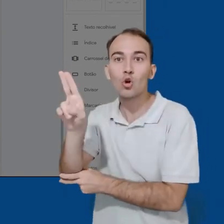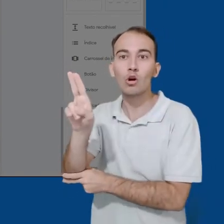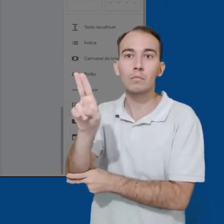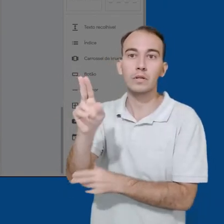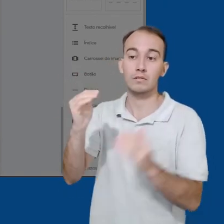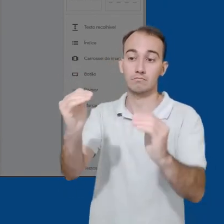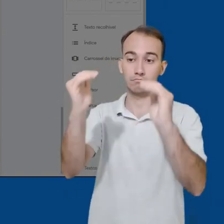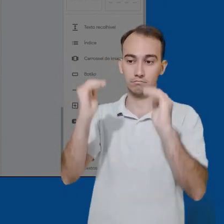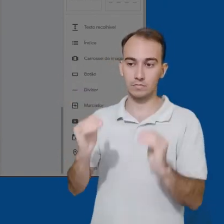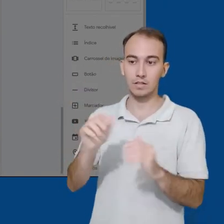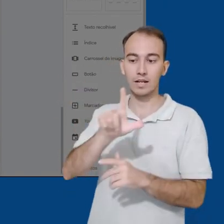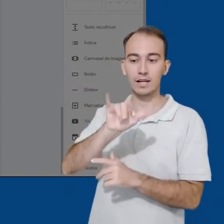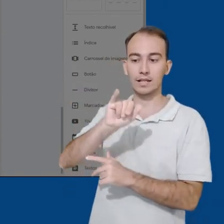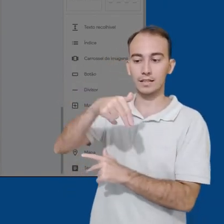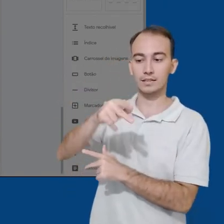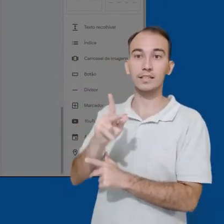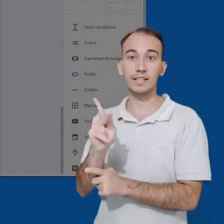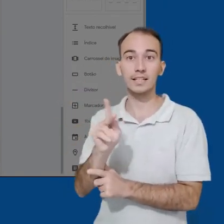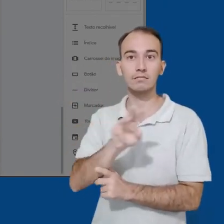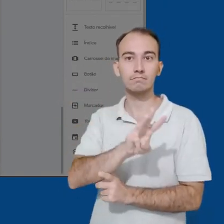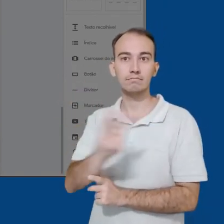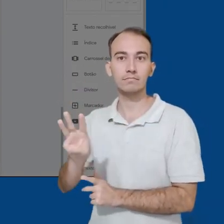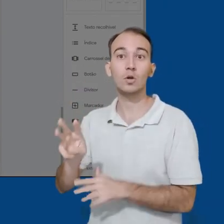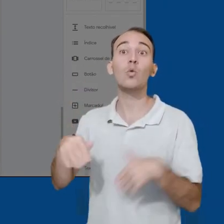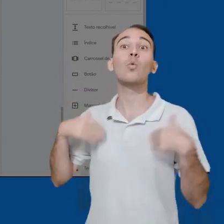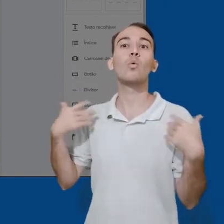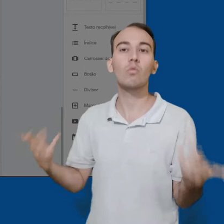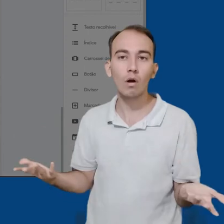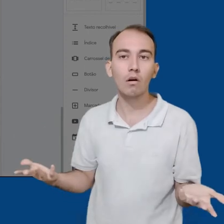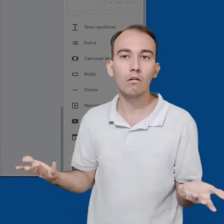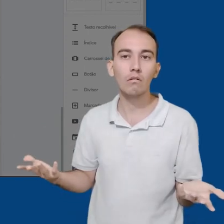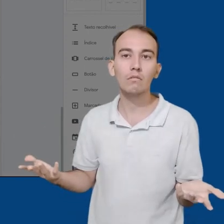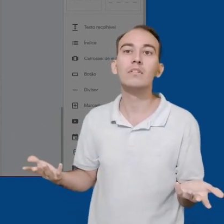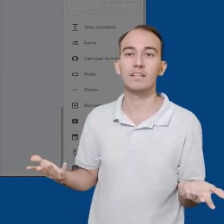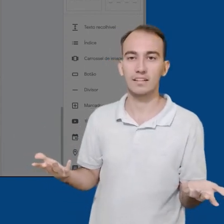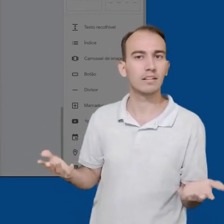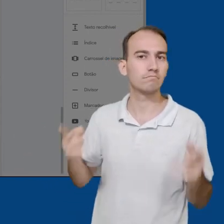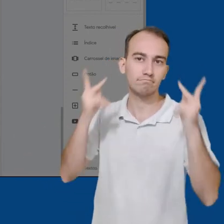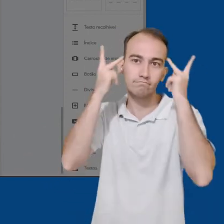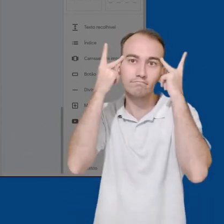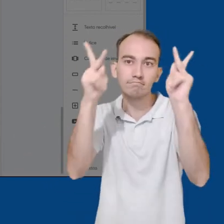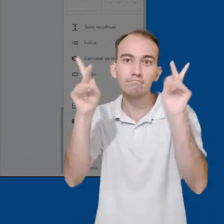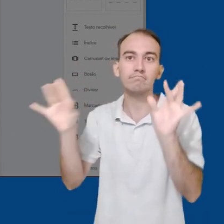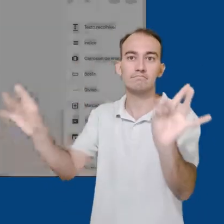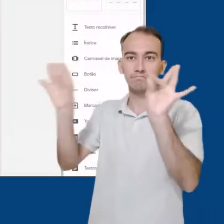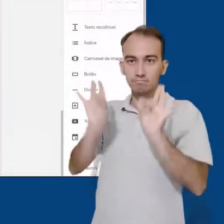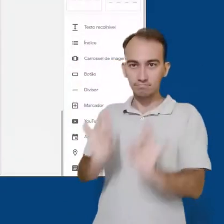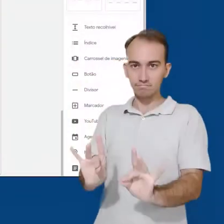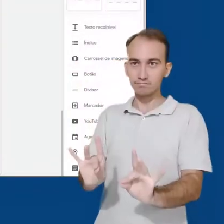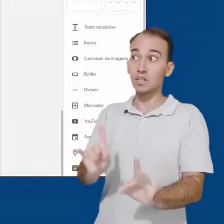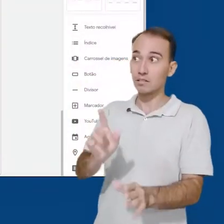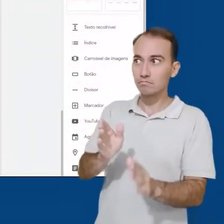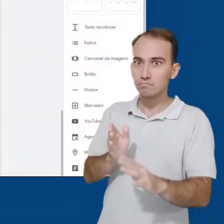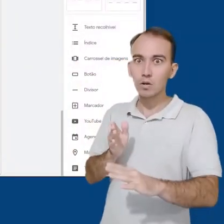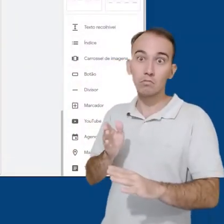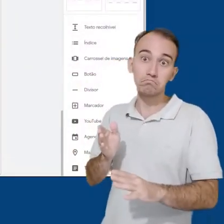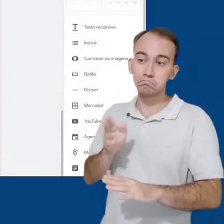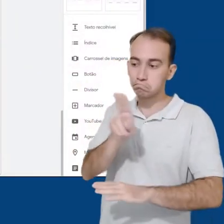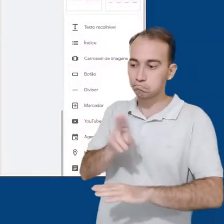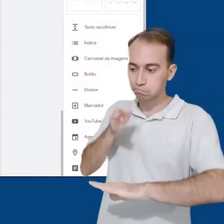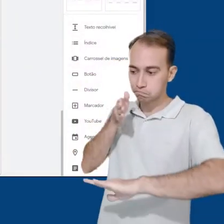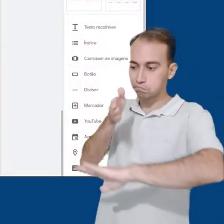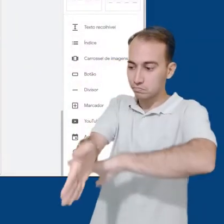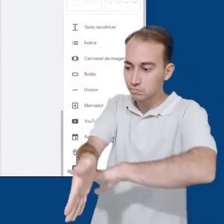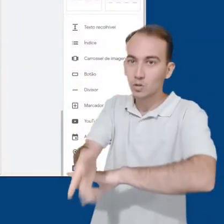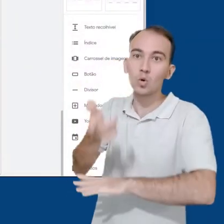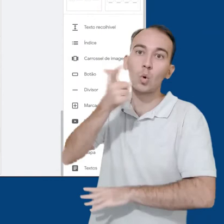botão e no campo abaixo, Link, você irá inserir um link que você deseja direcionar ao usuário. Ao preencher os dois campos, basta dar um